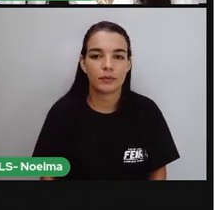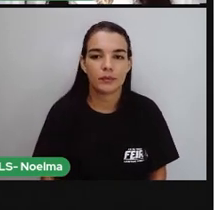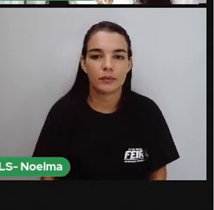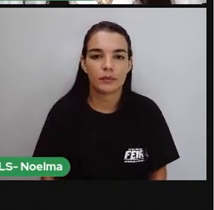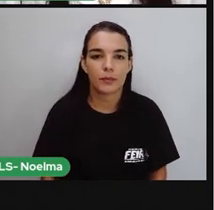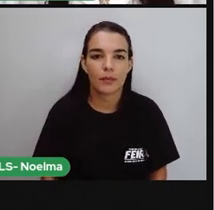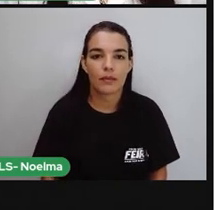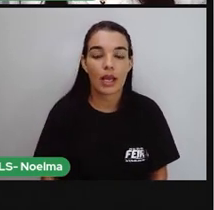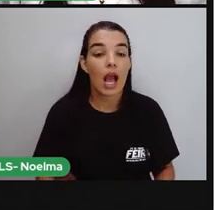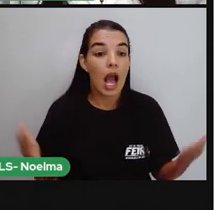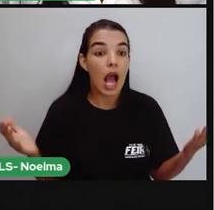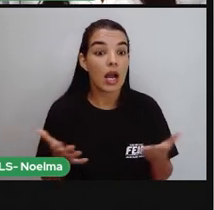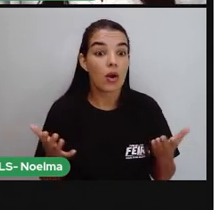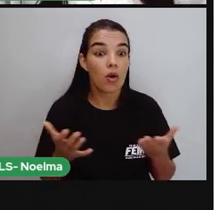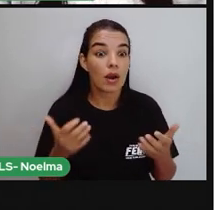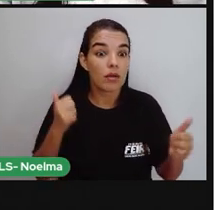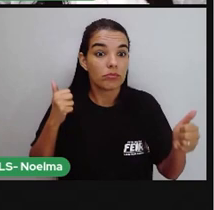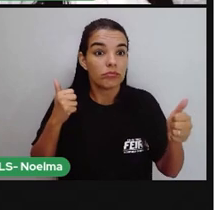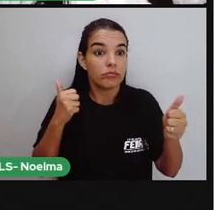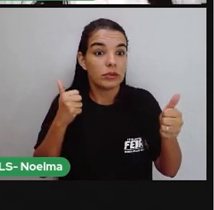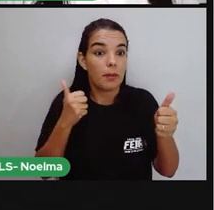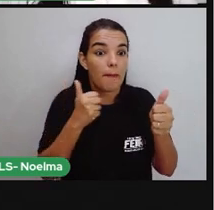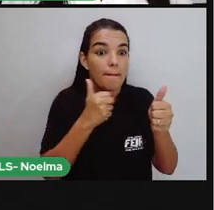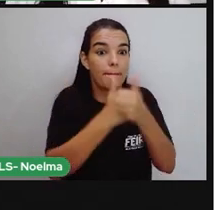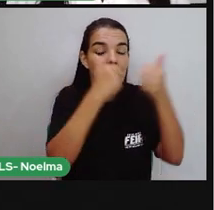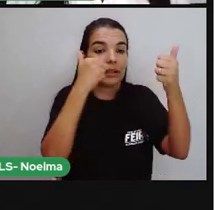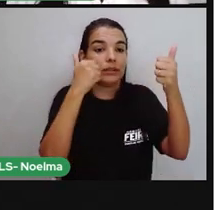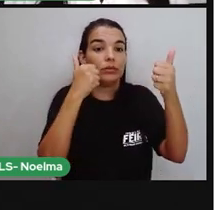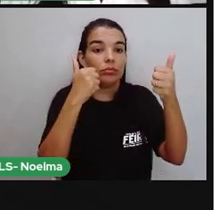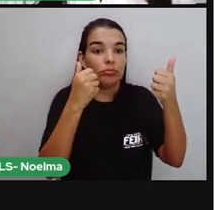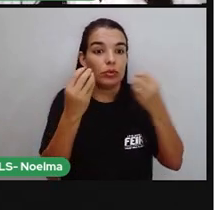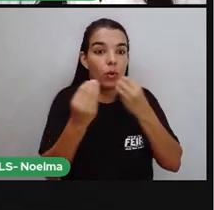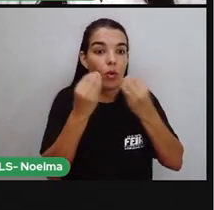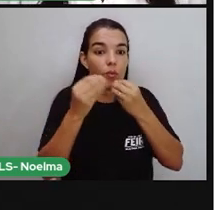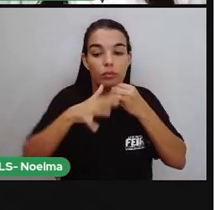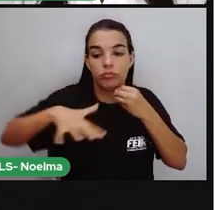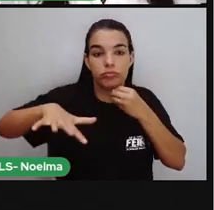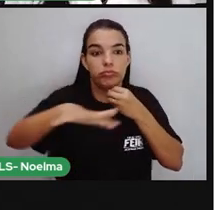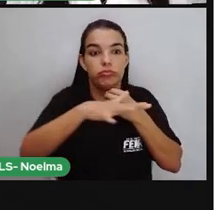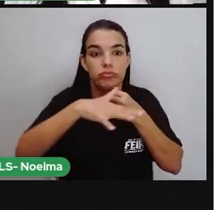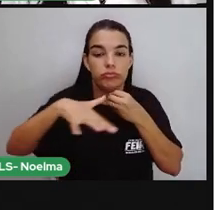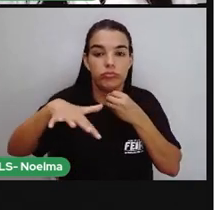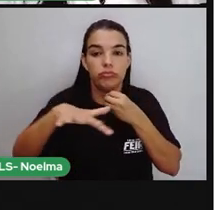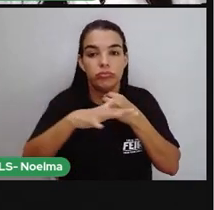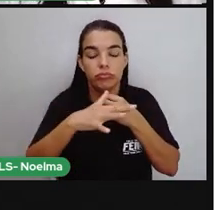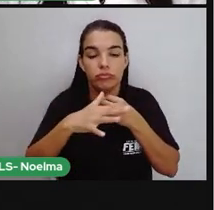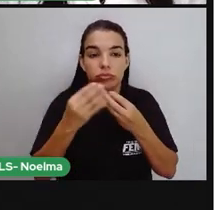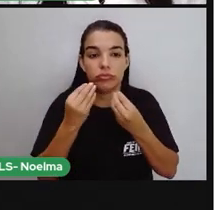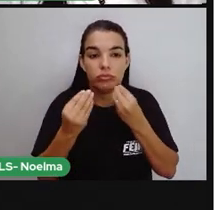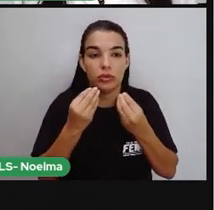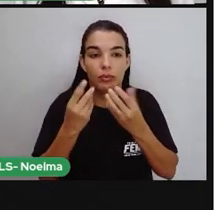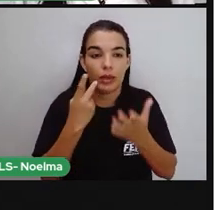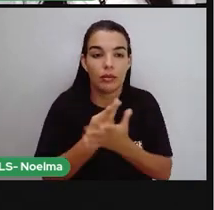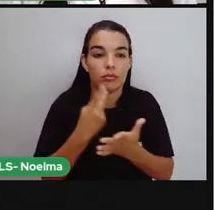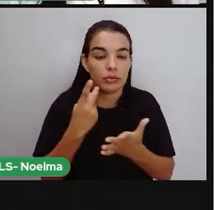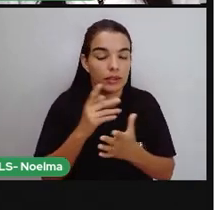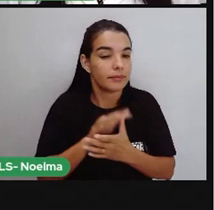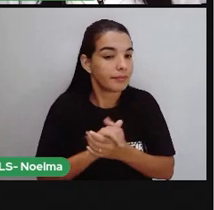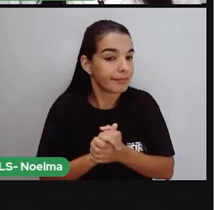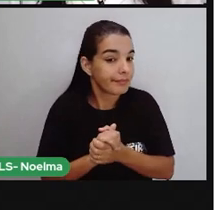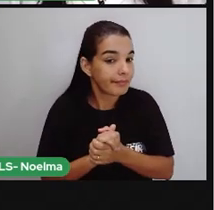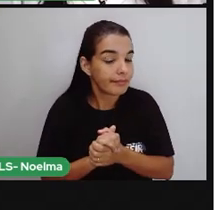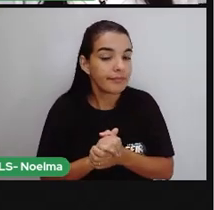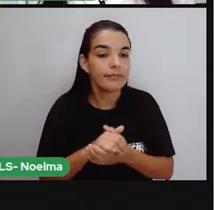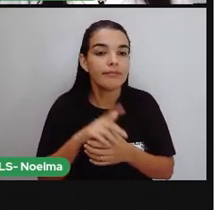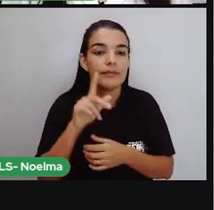E falando sobre os impactos ambientais no Pantanal. A pró falou para vocês que o Pantanal é um dos biomas mais